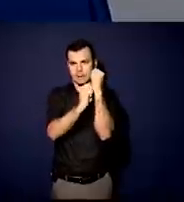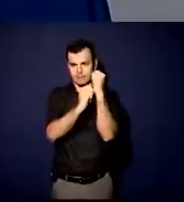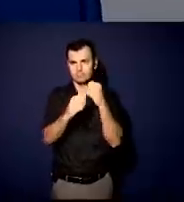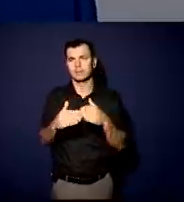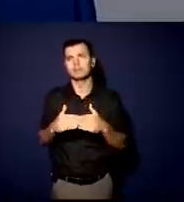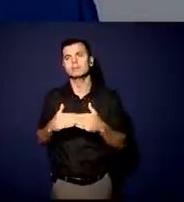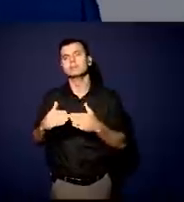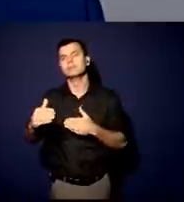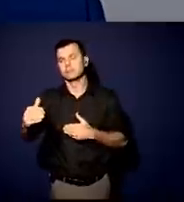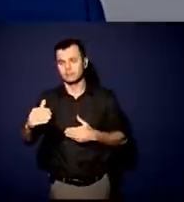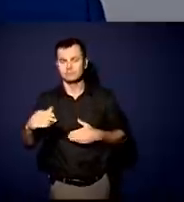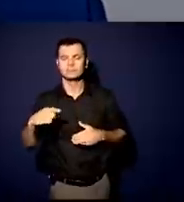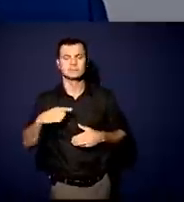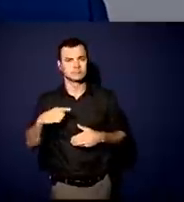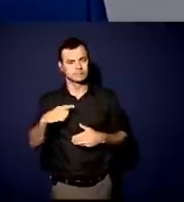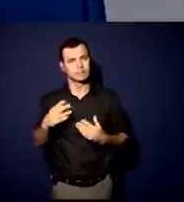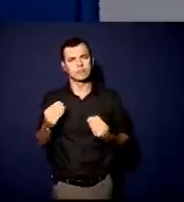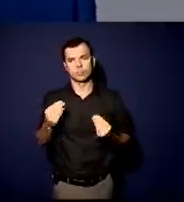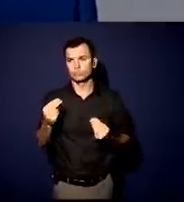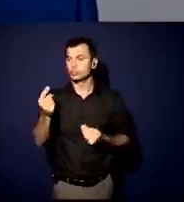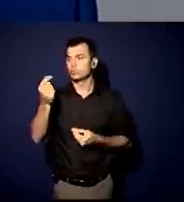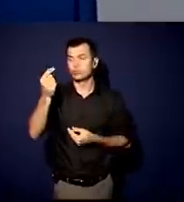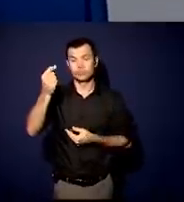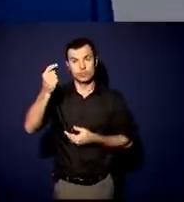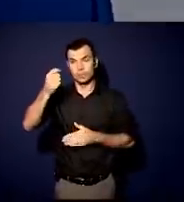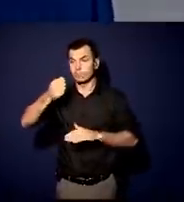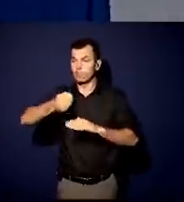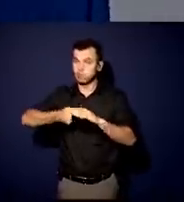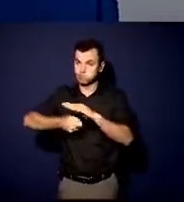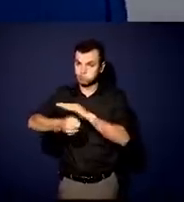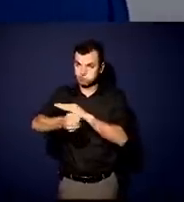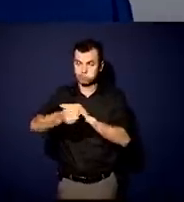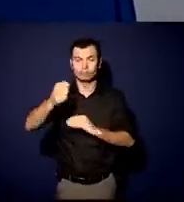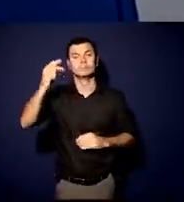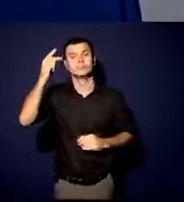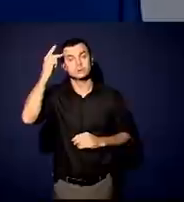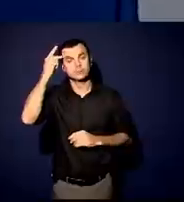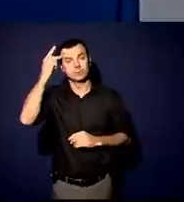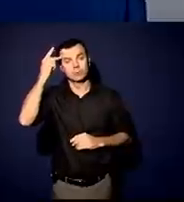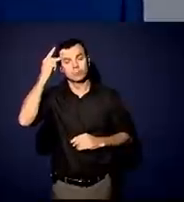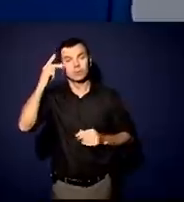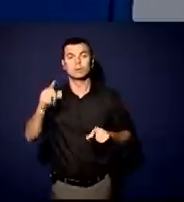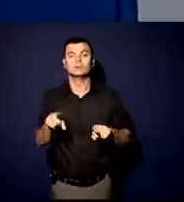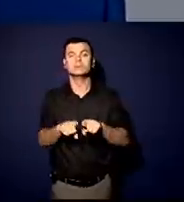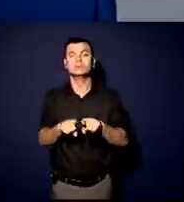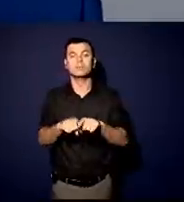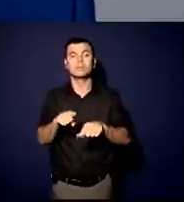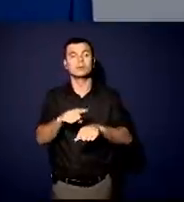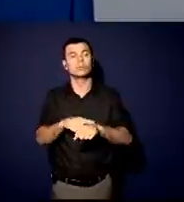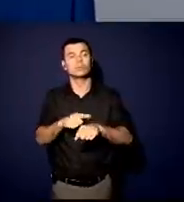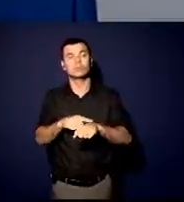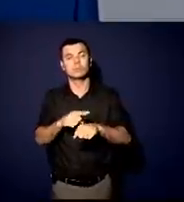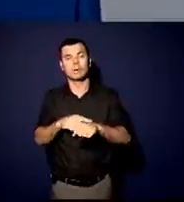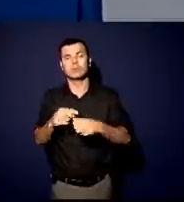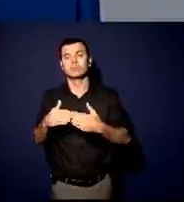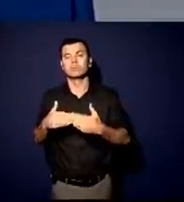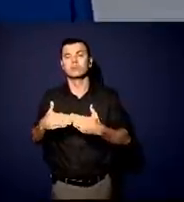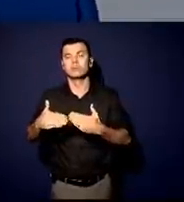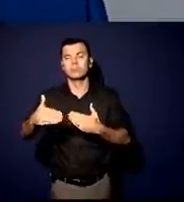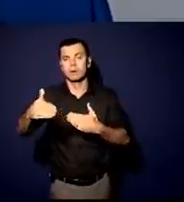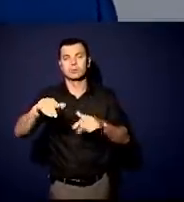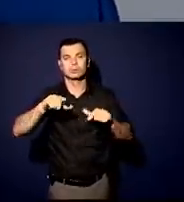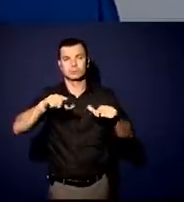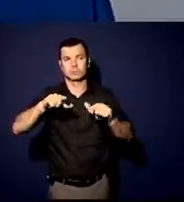uma descarga muito grande de investimento de saneamento básico no estado de São Paulo e da compressão daquele prazo para universalização do serviço